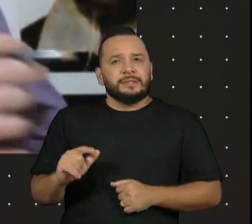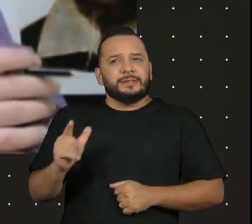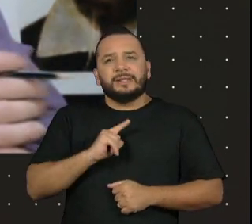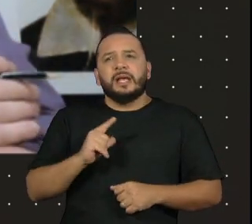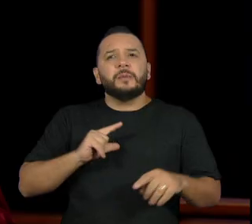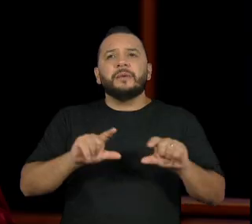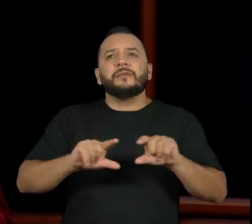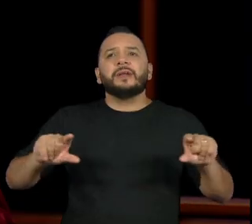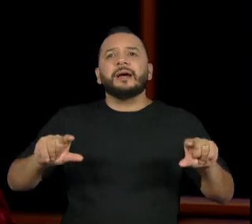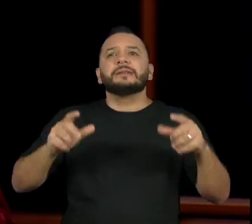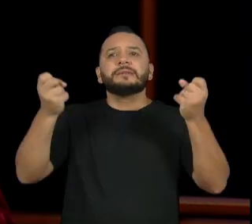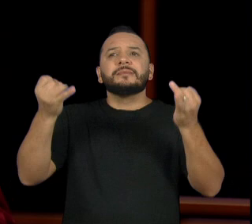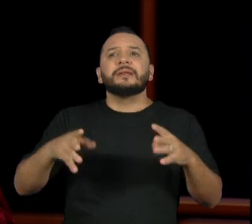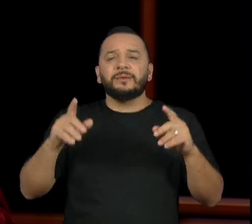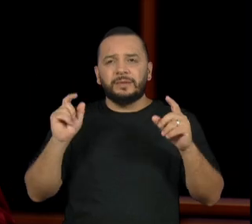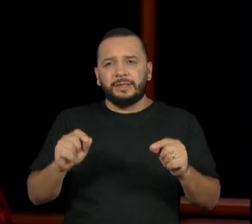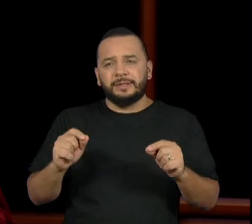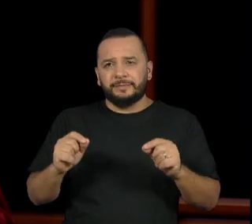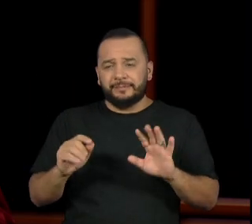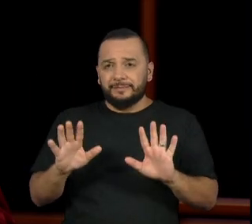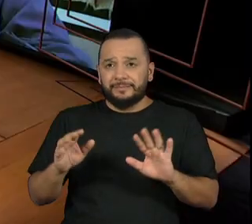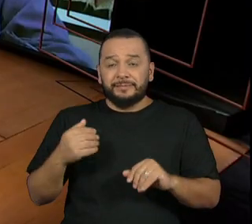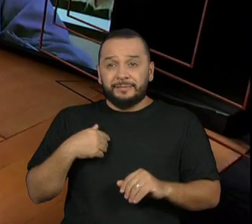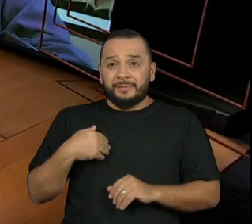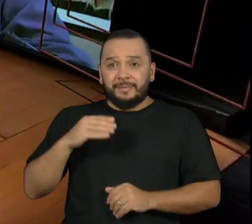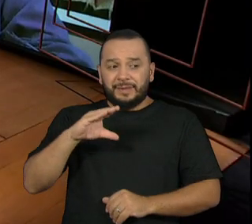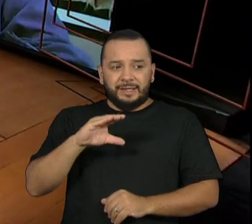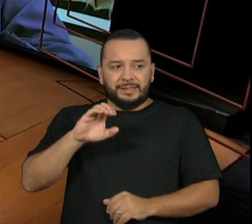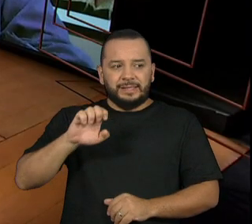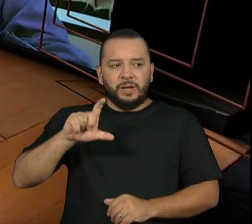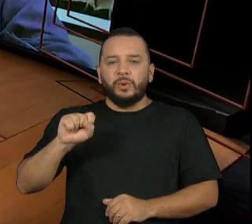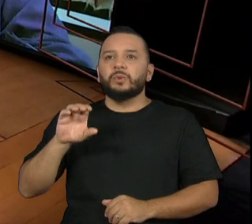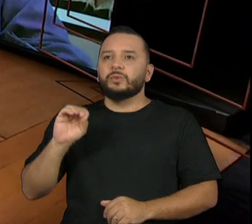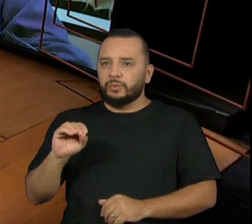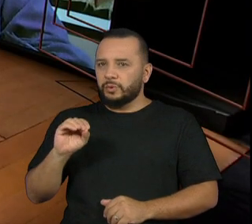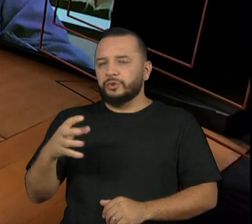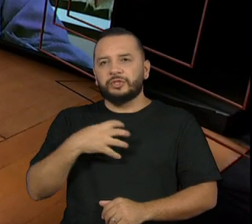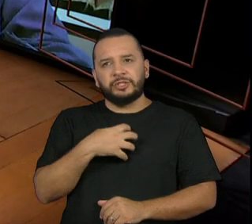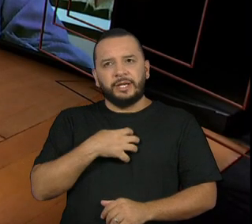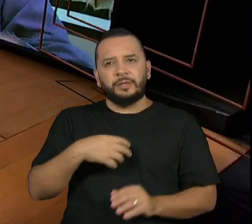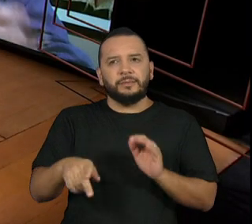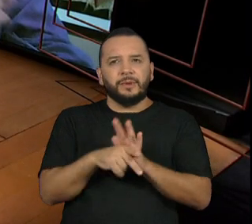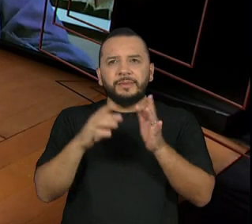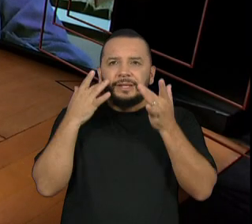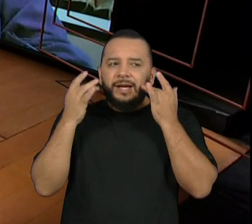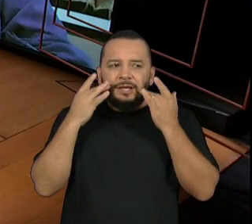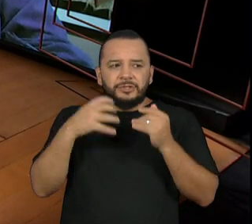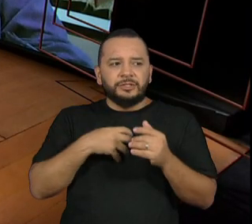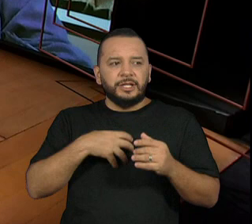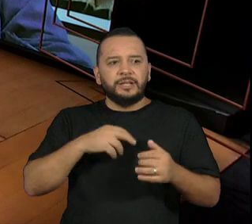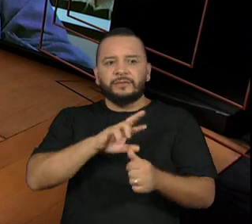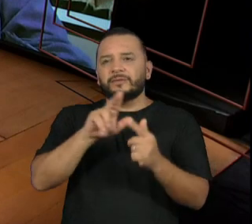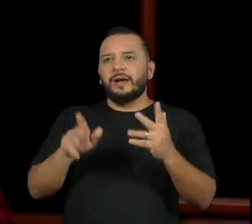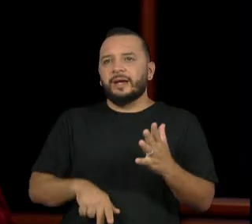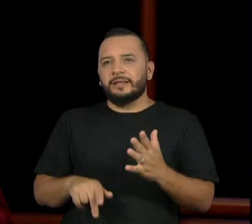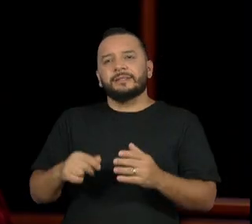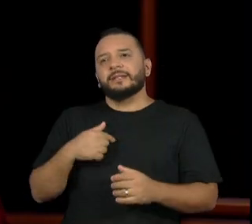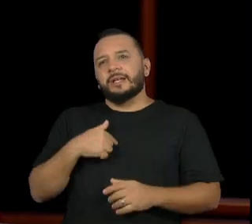falava assim, Celso, existem muitas formas de teatro, eu prefiro todas.